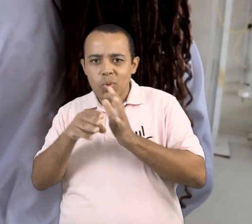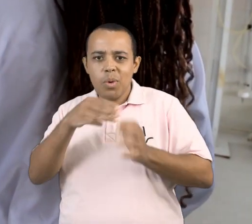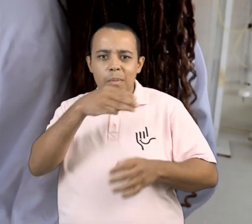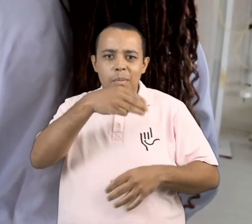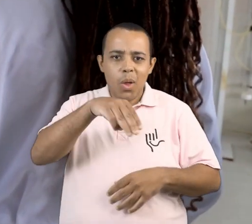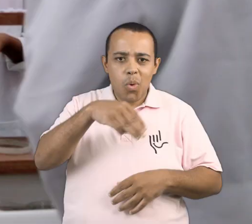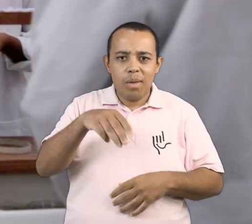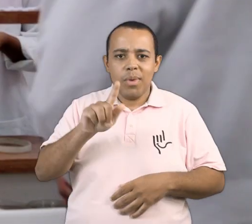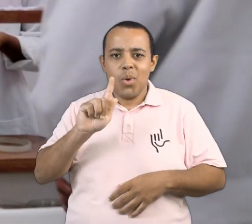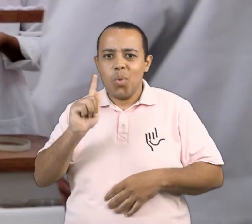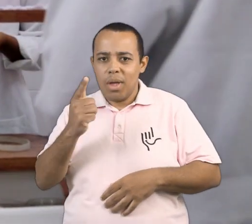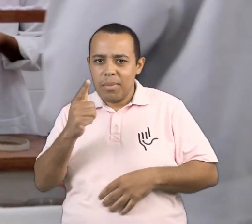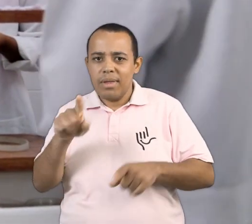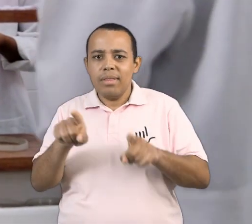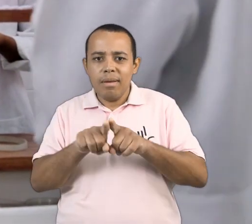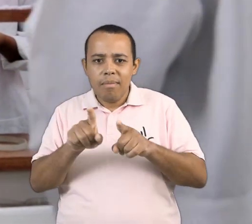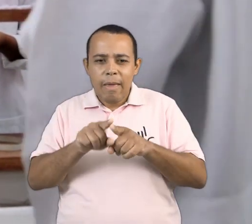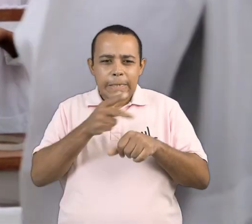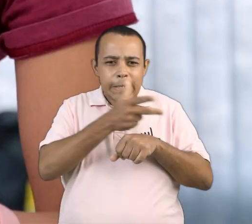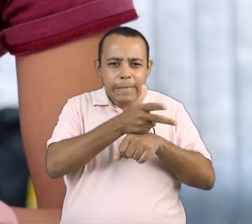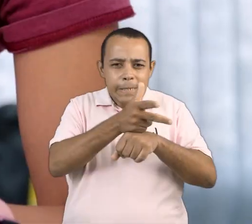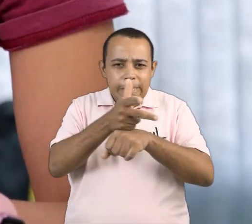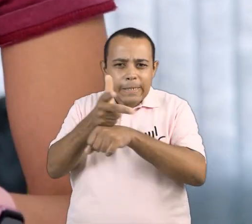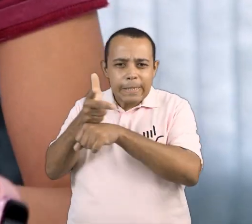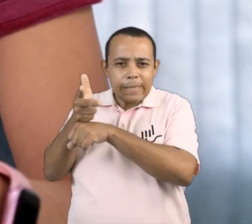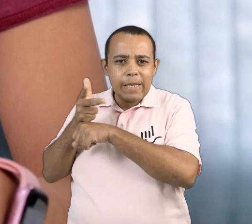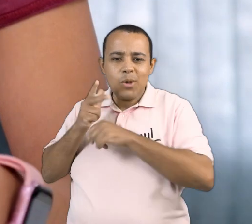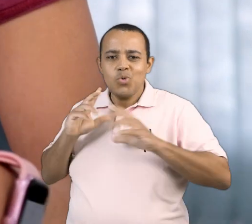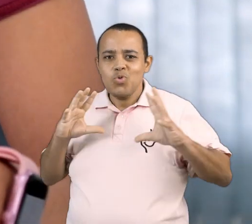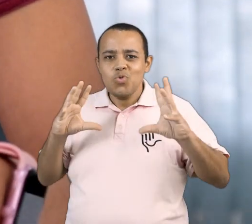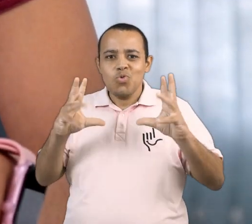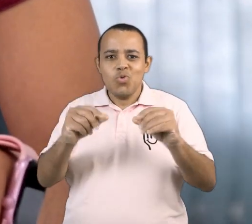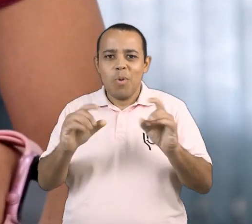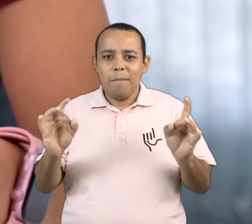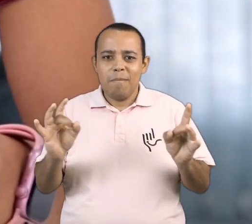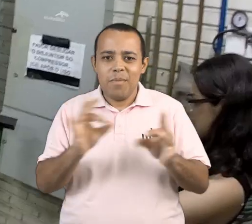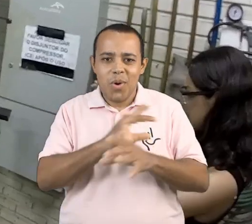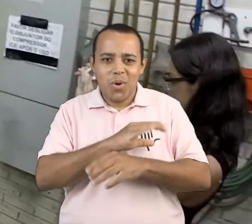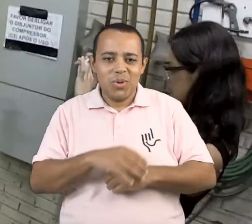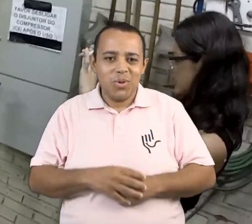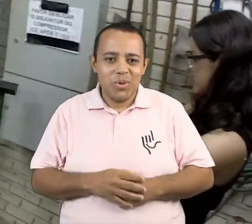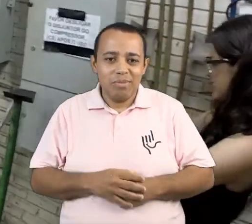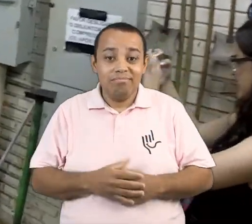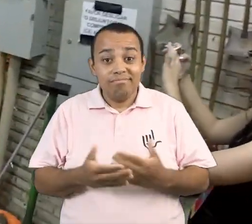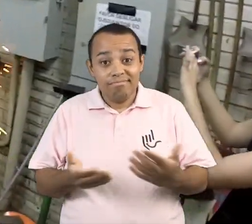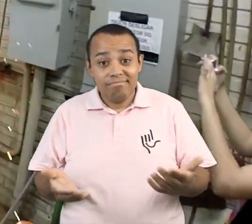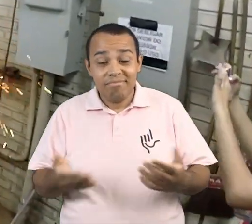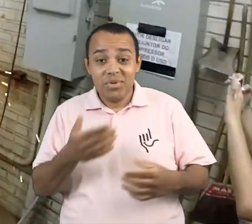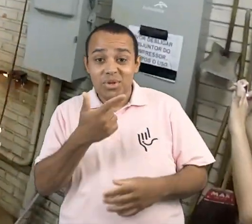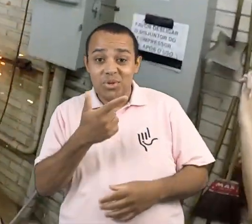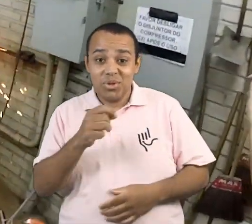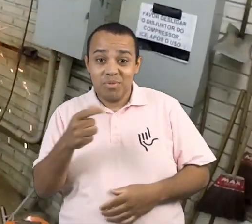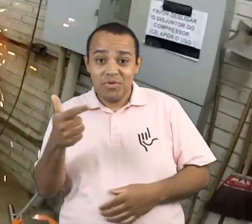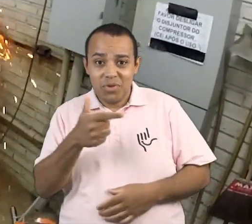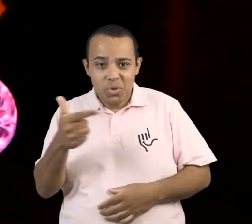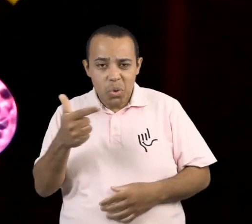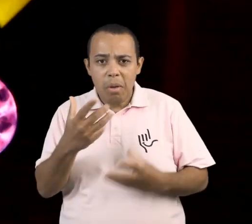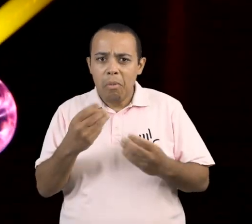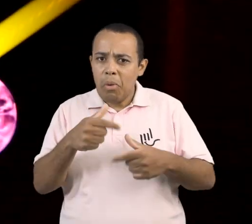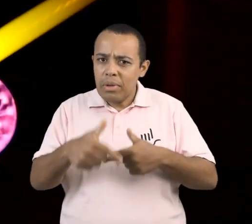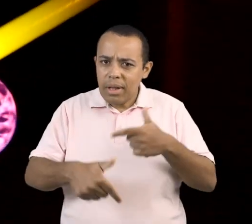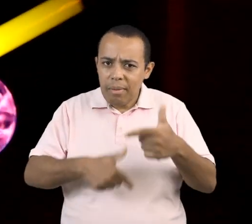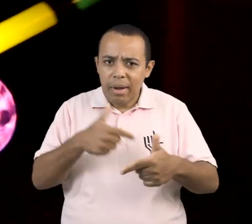Mateus, Maruípe e Goiabeiras para captar novas imagens. 2022 foi um ano de bastante